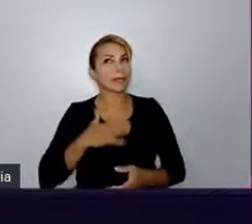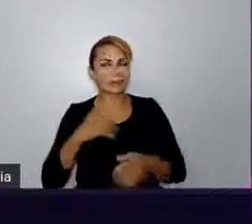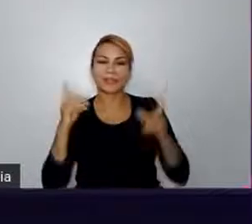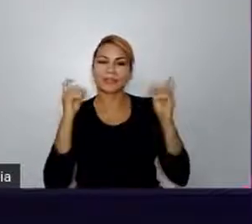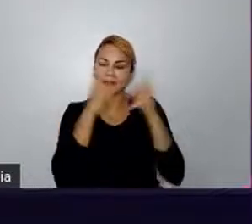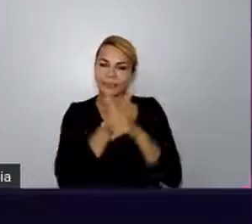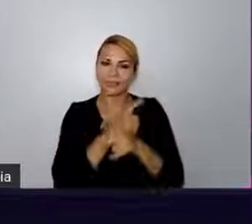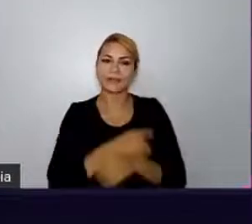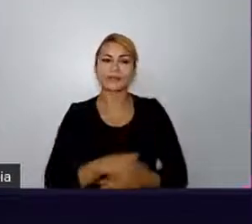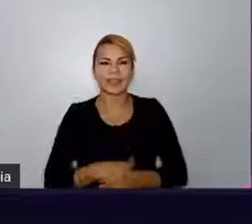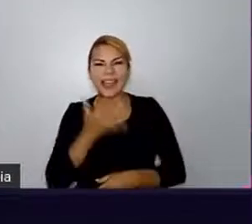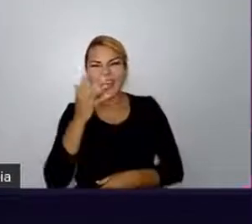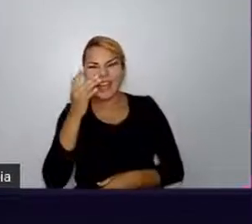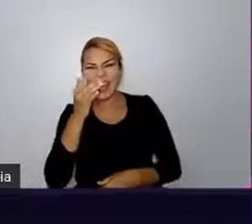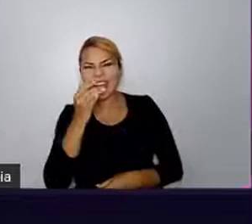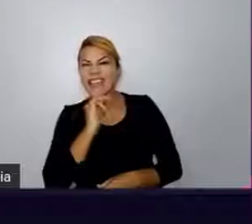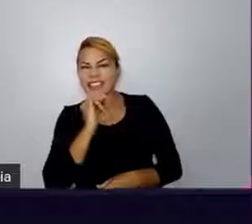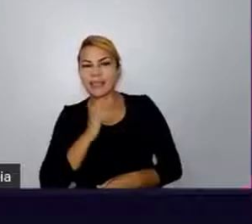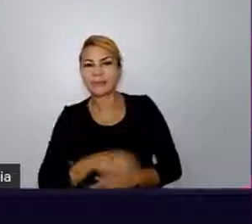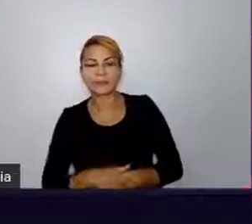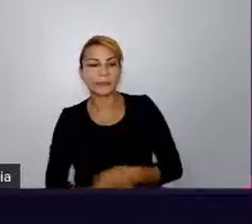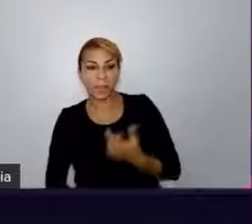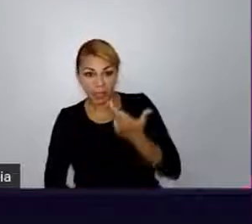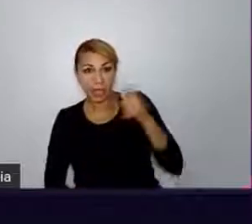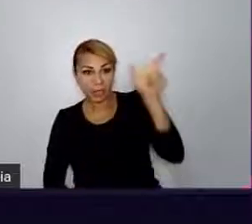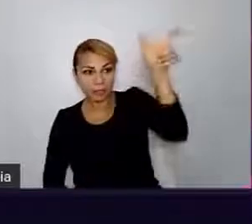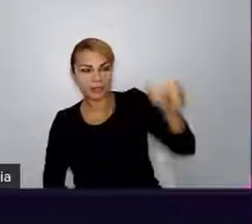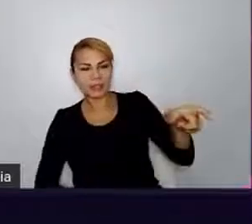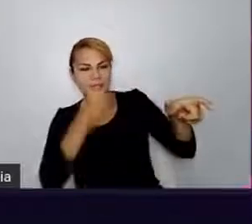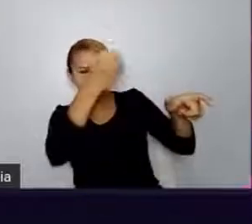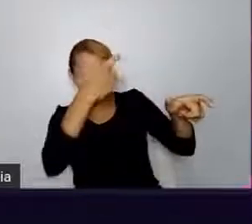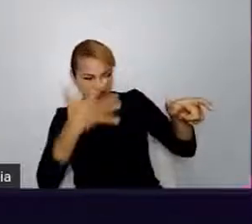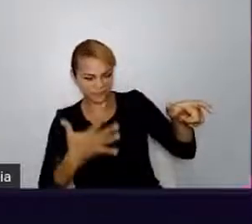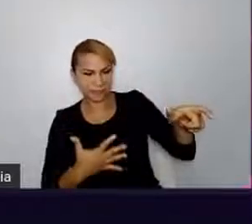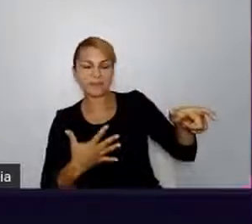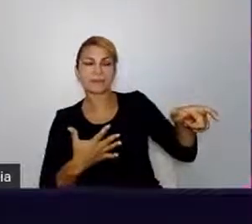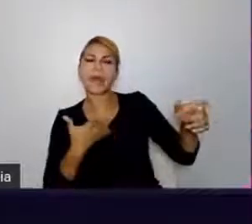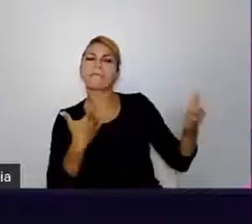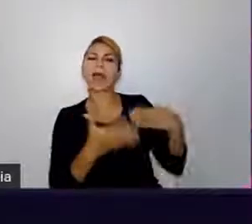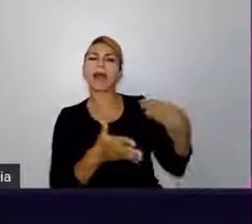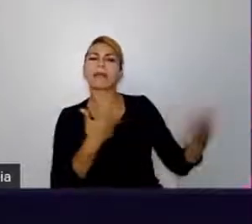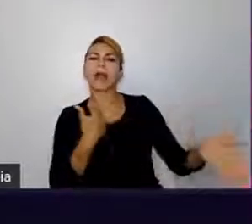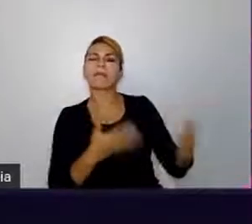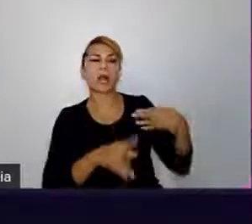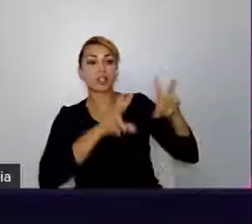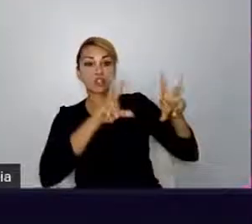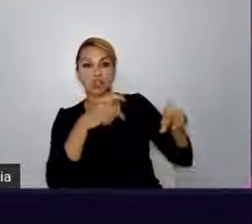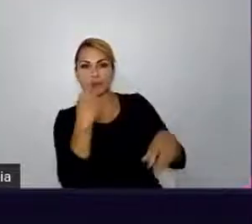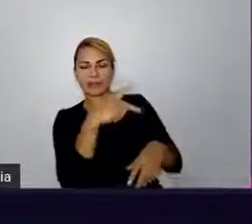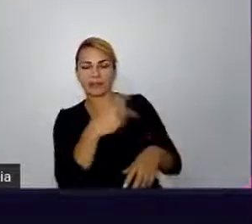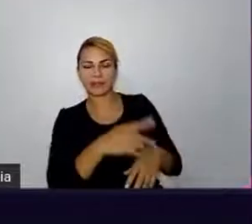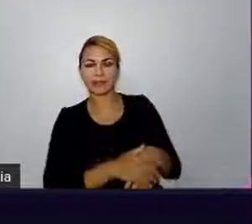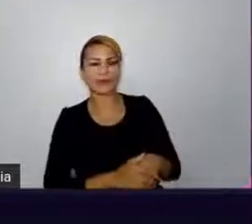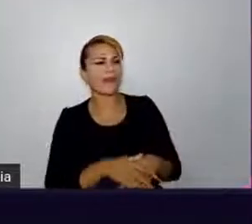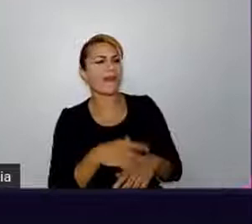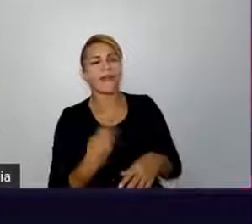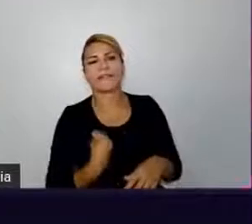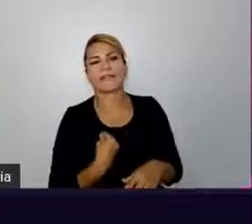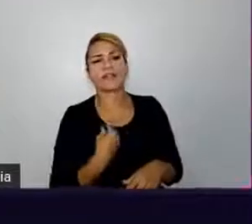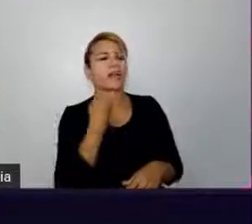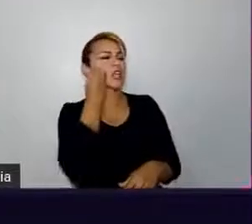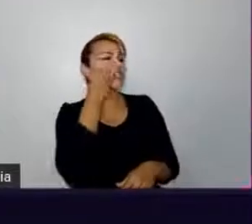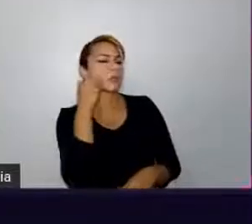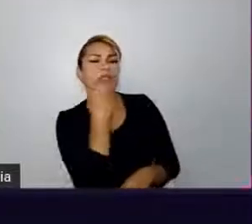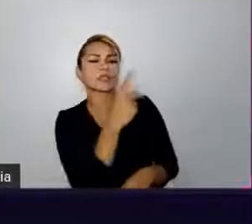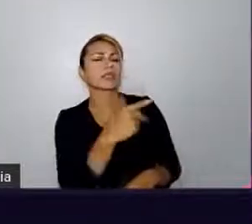vai lembrar já o que aconteceu com a gente e a gente quer compartilhar também. Porque a gente se relaciona com aquela história,